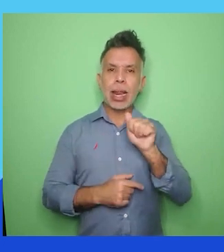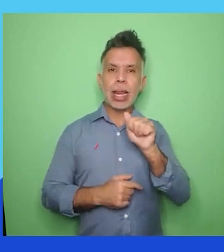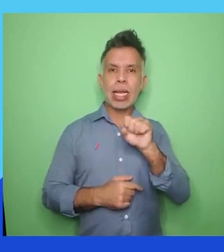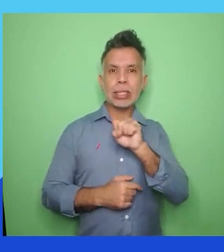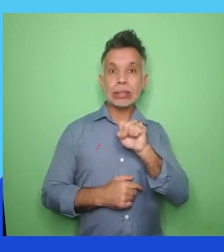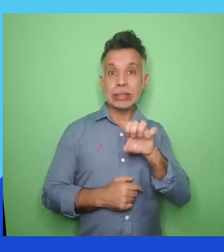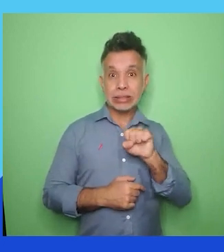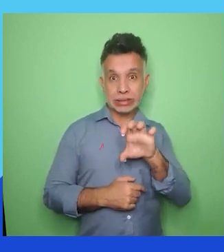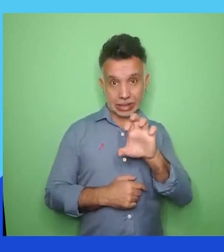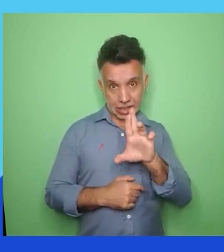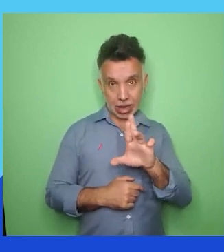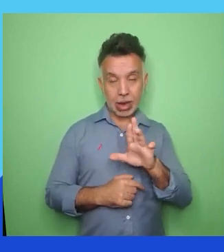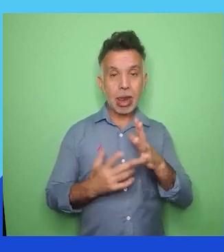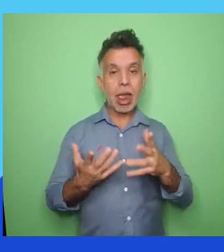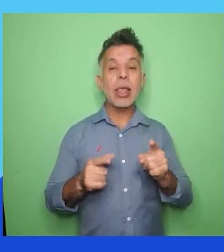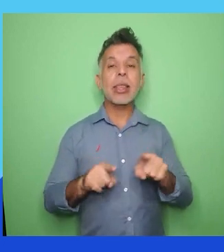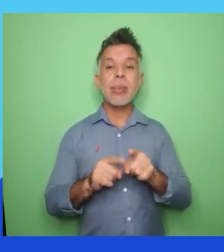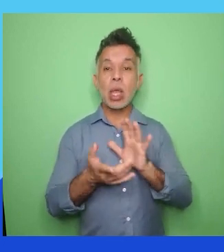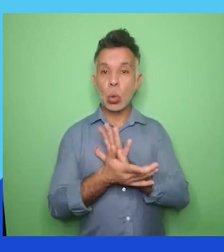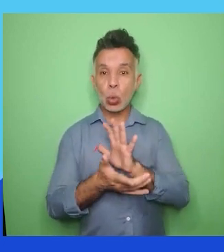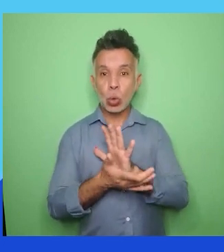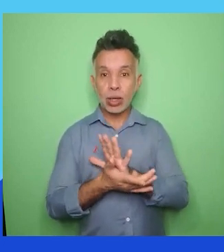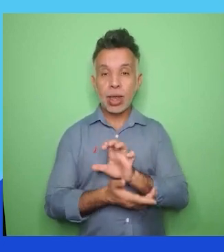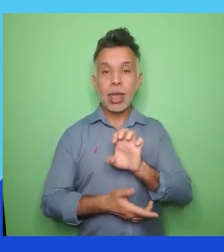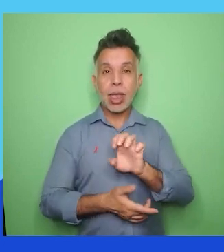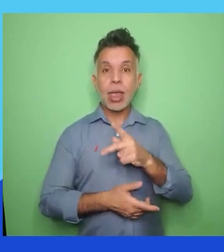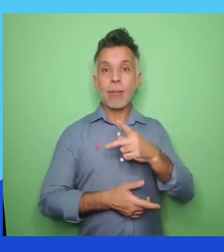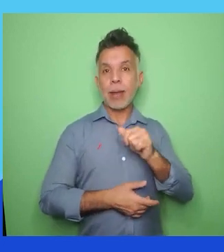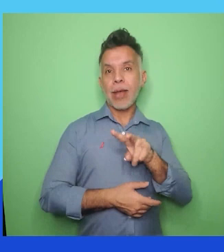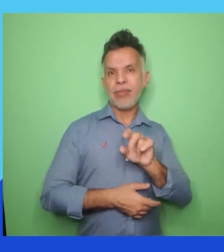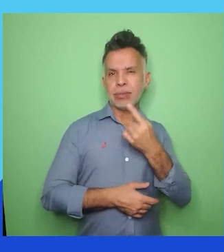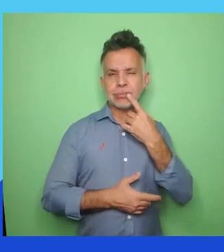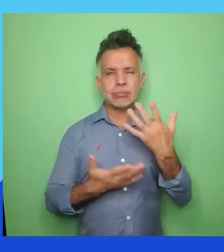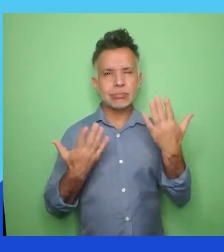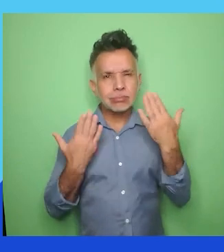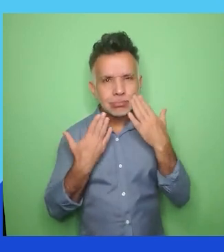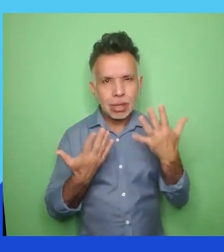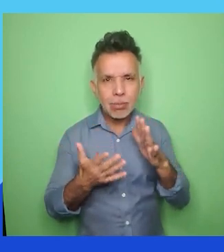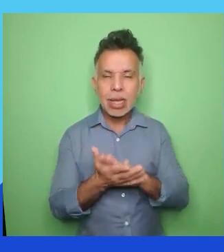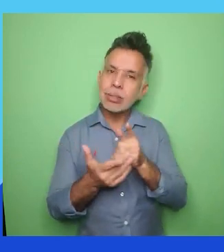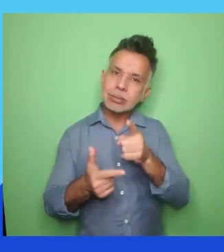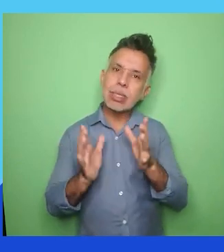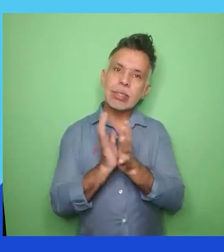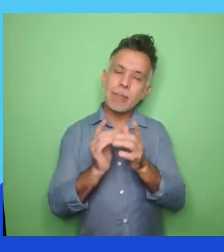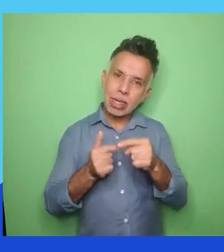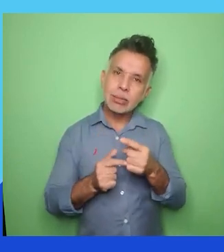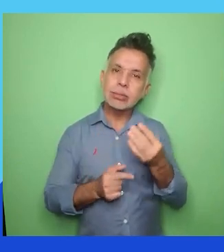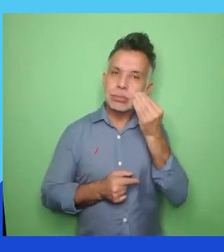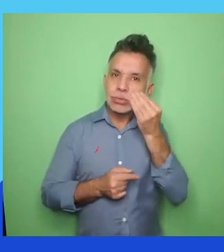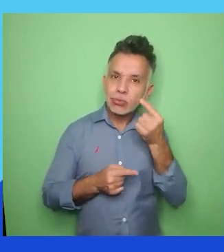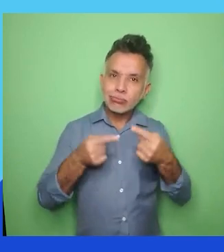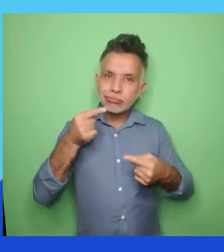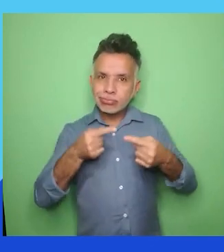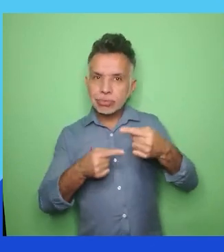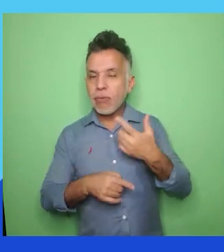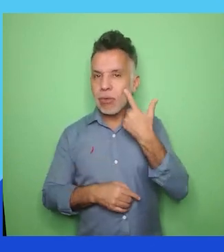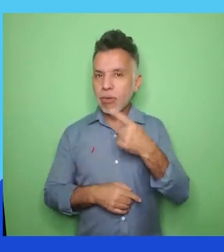Parabéns aí a essas empresas consagradas por seus colaboradores e colaboradoras como excelentes empresas para trabalhar.